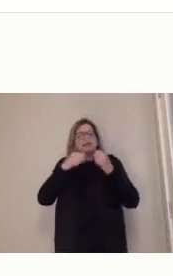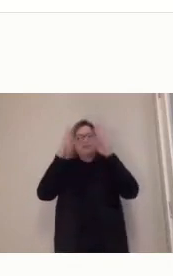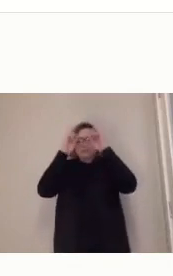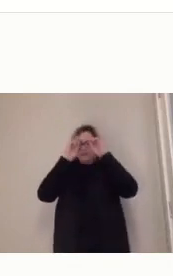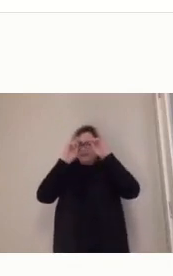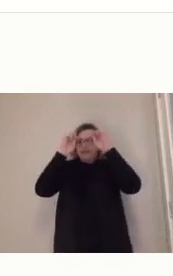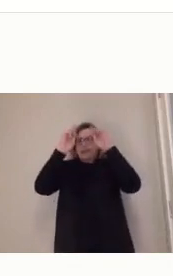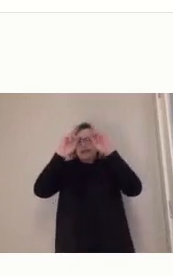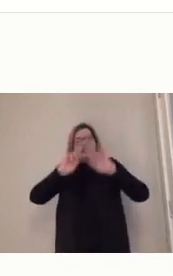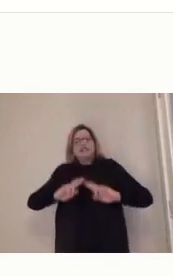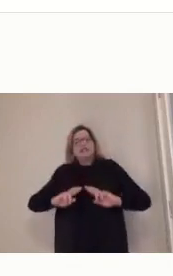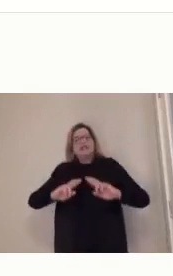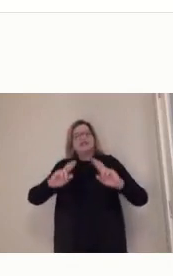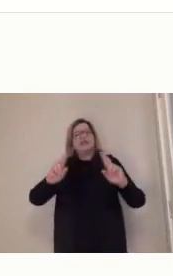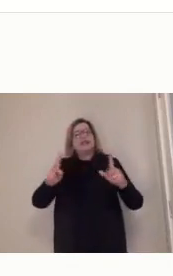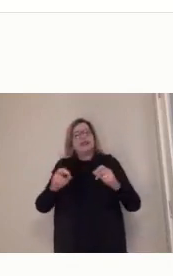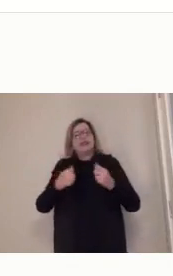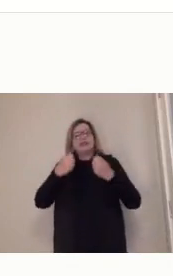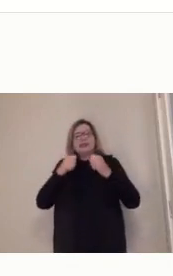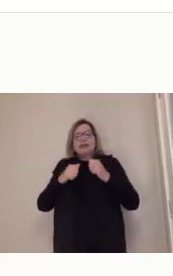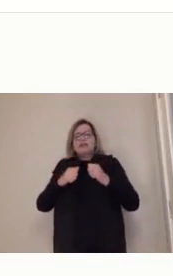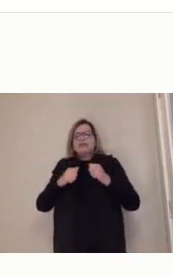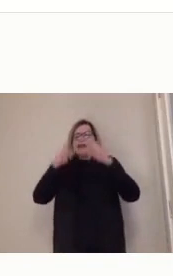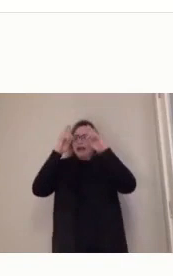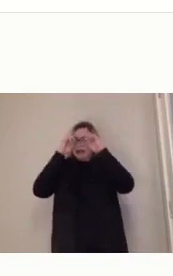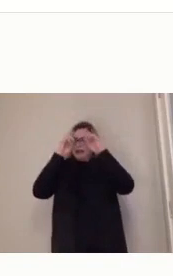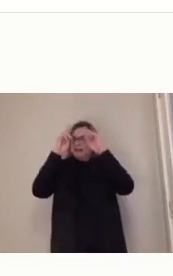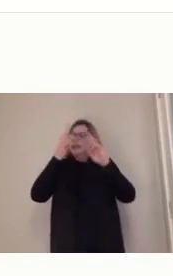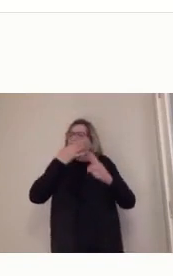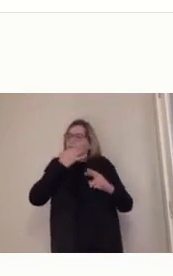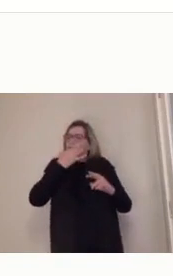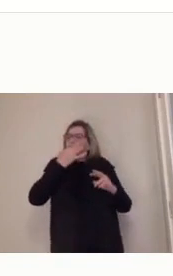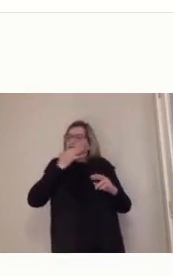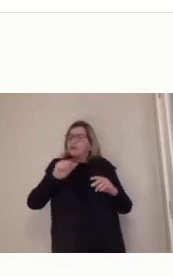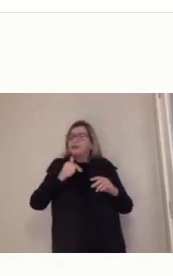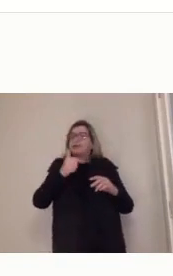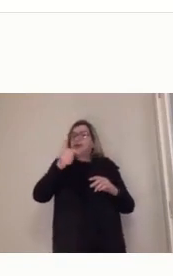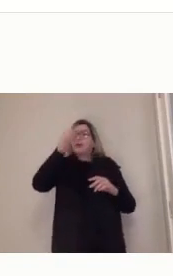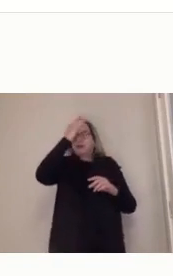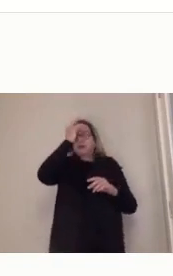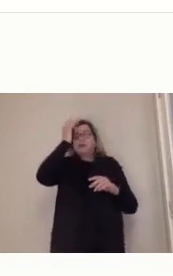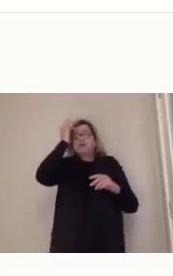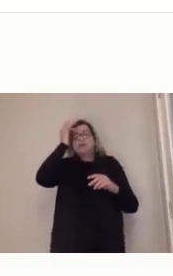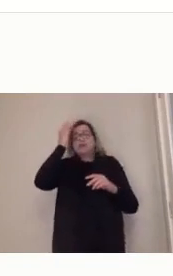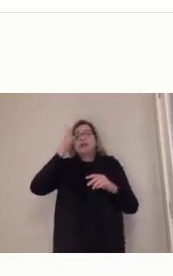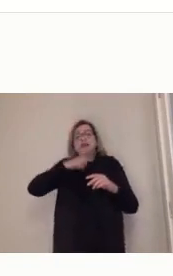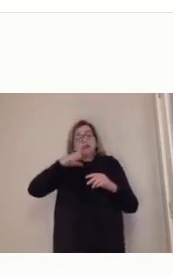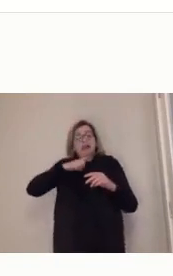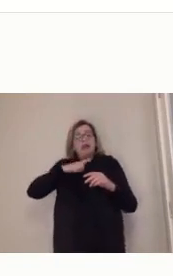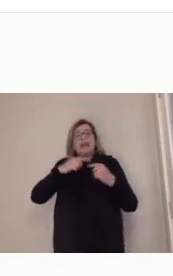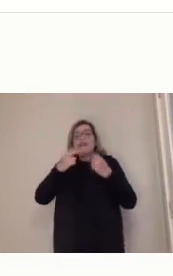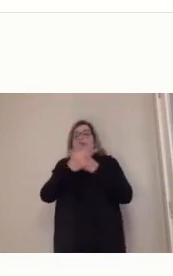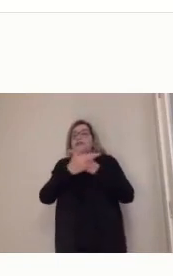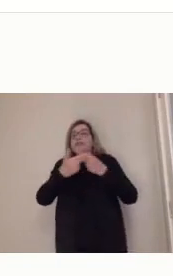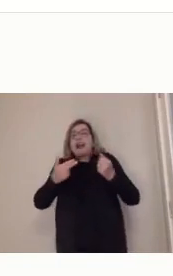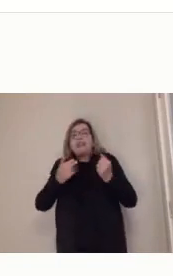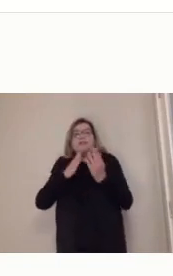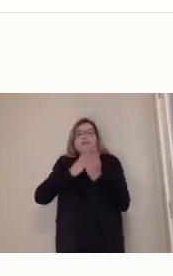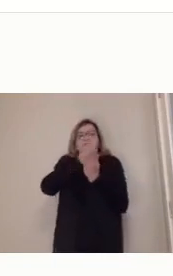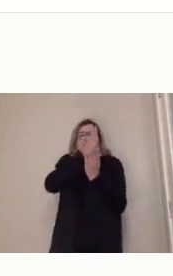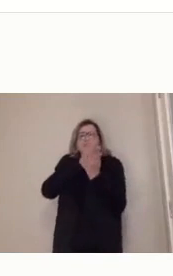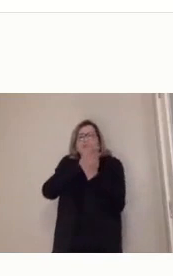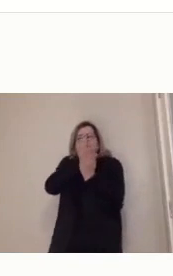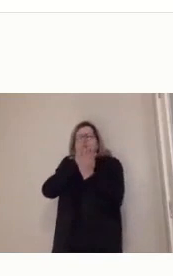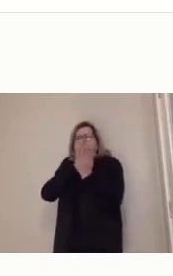multiplicidade de opiniões, há vários caminhos para chegar a uma, a uma, a uma,